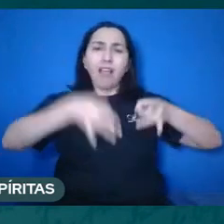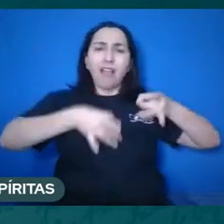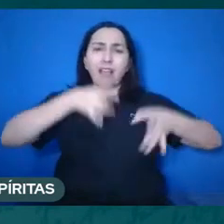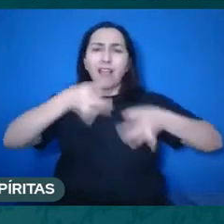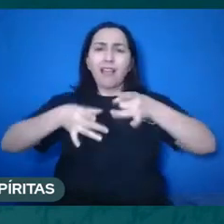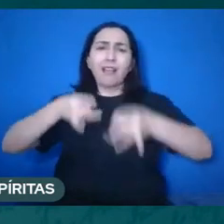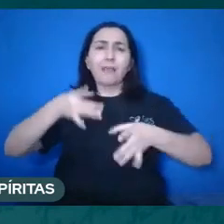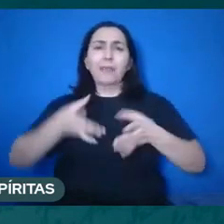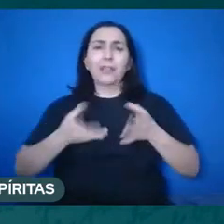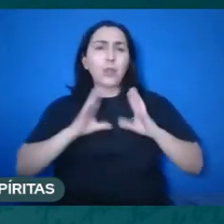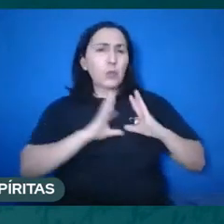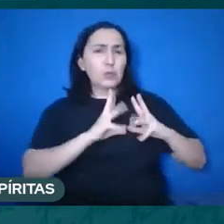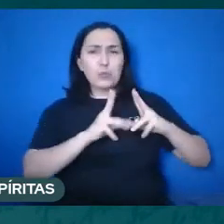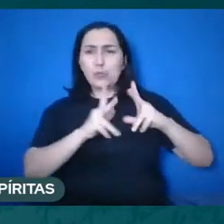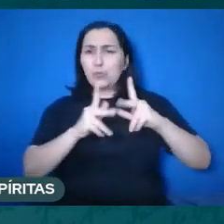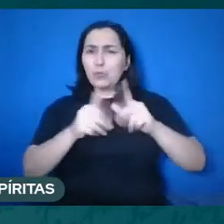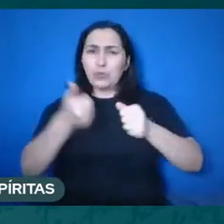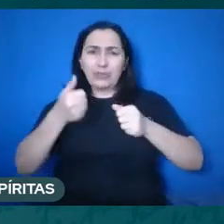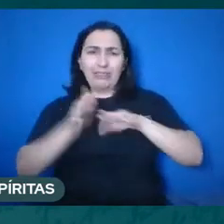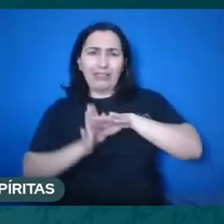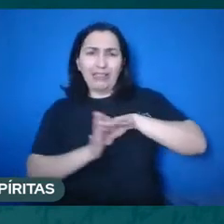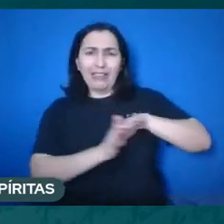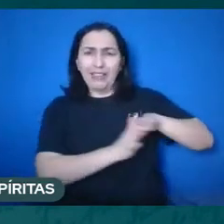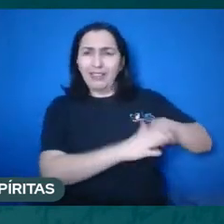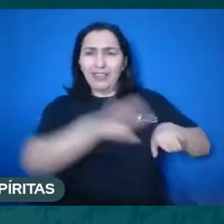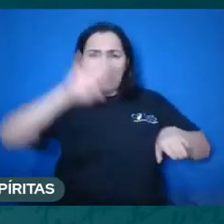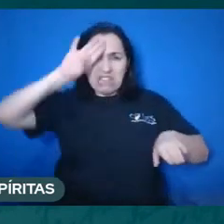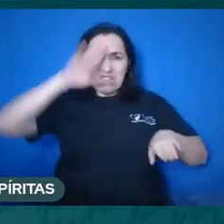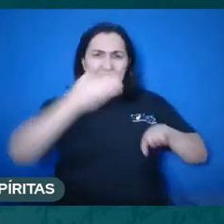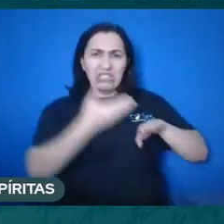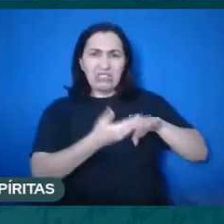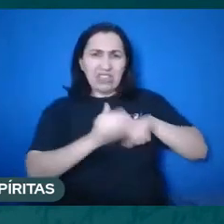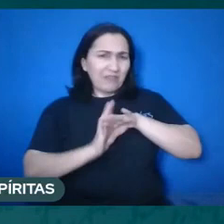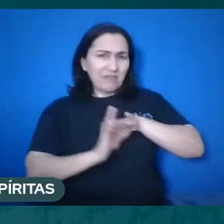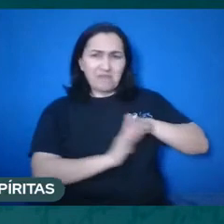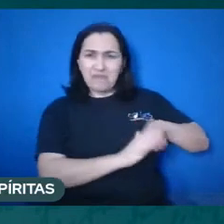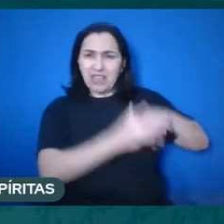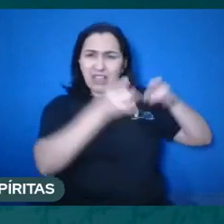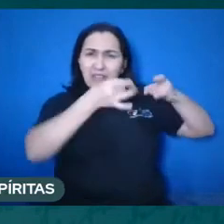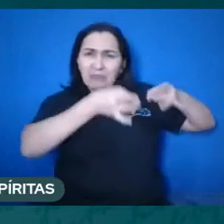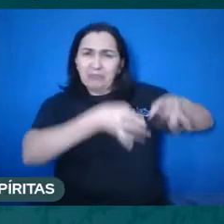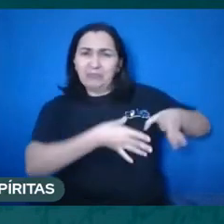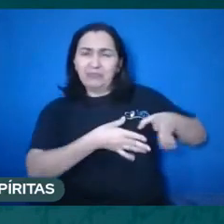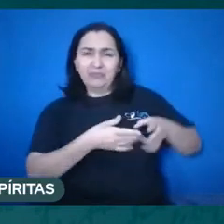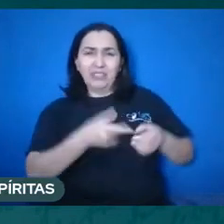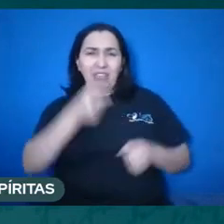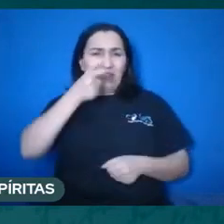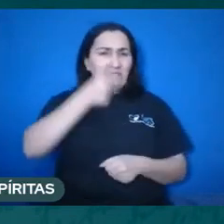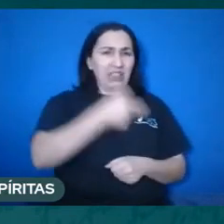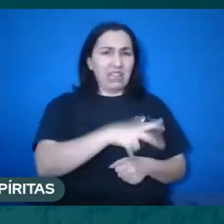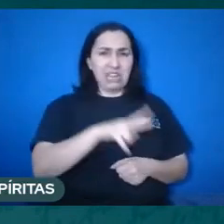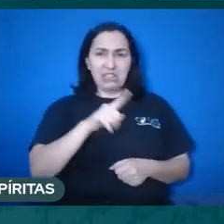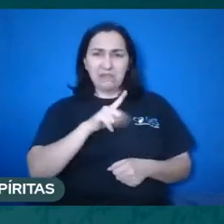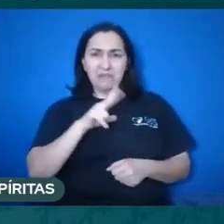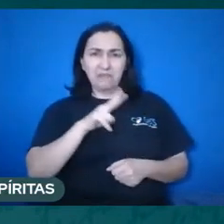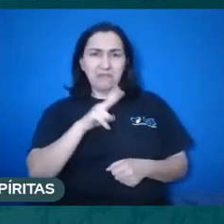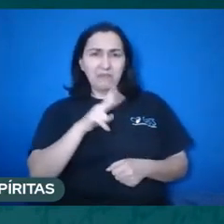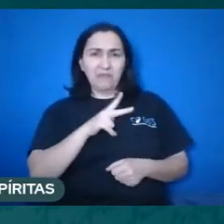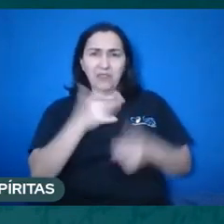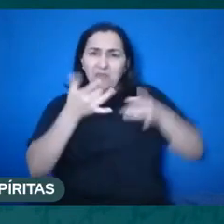a tudo aquilo que ele acreditava, renunciou aos interesses pessoais, né? Voltou à